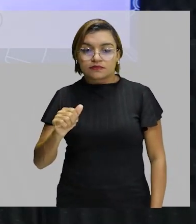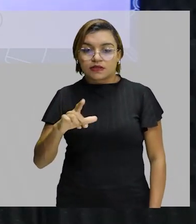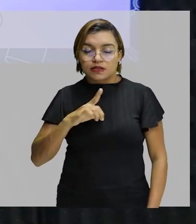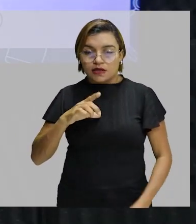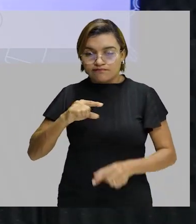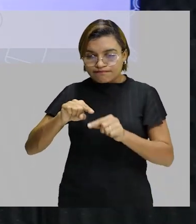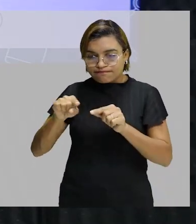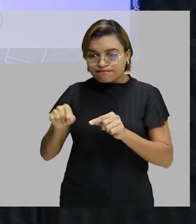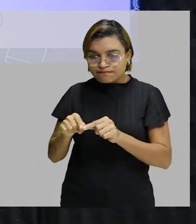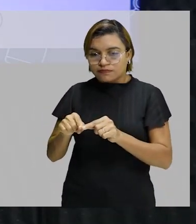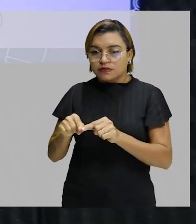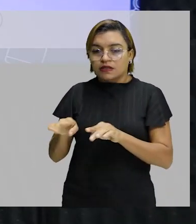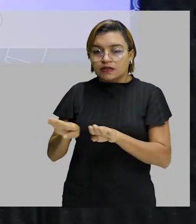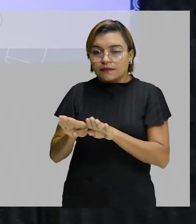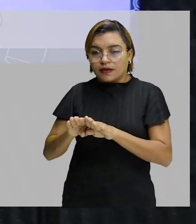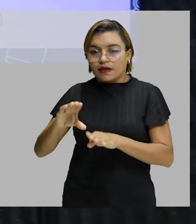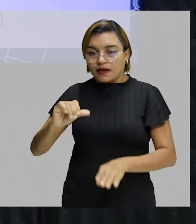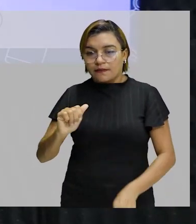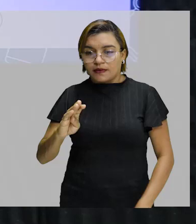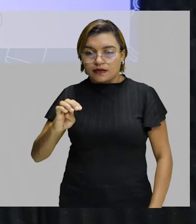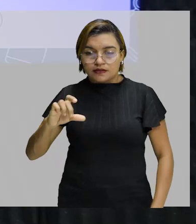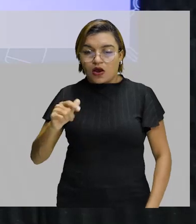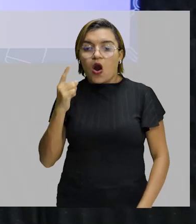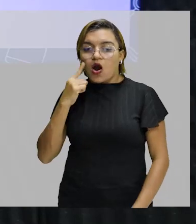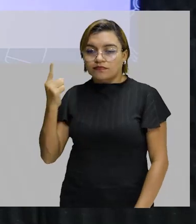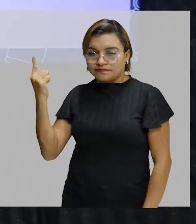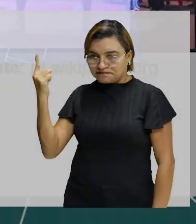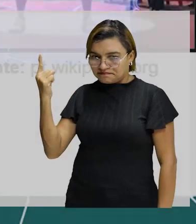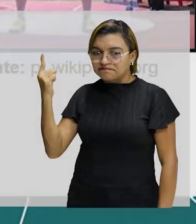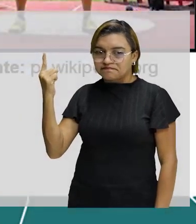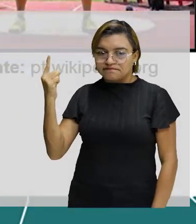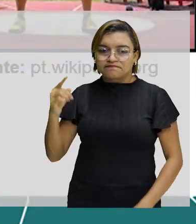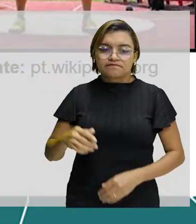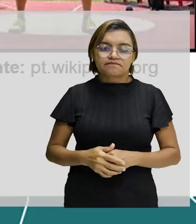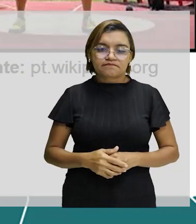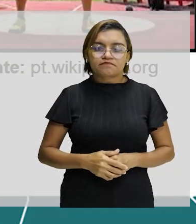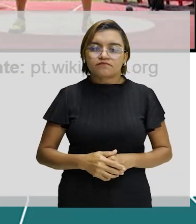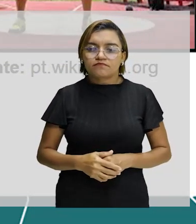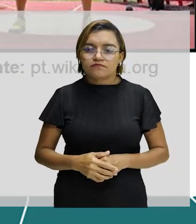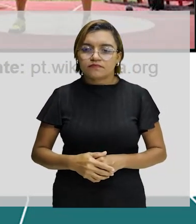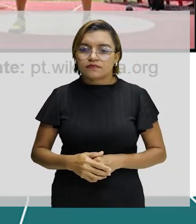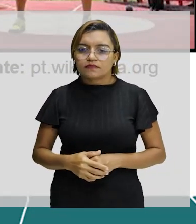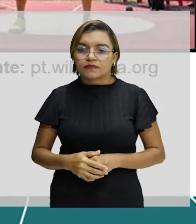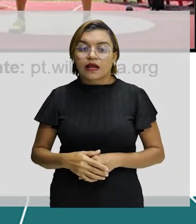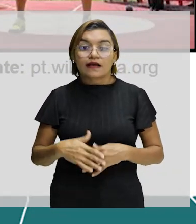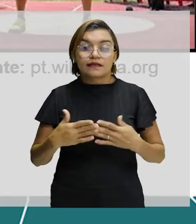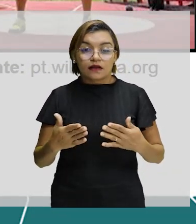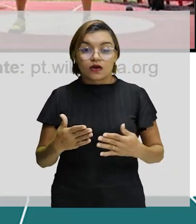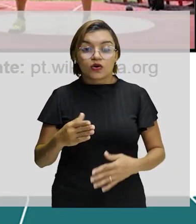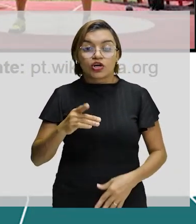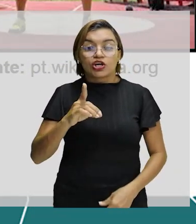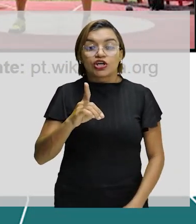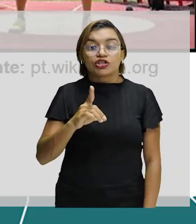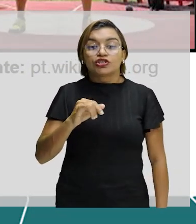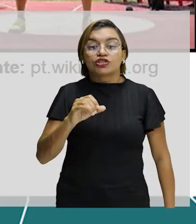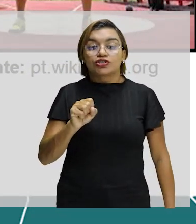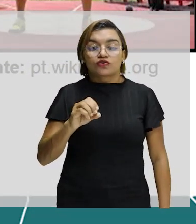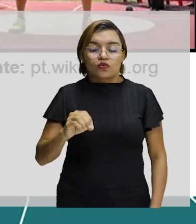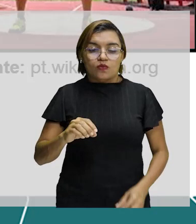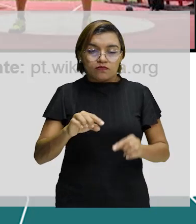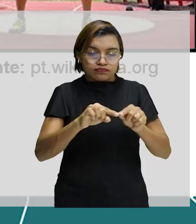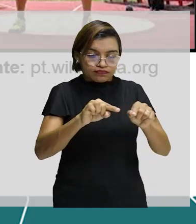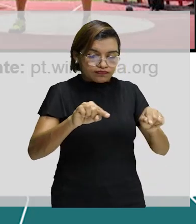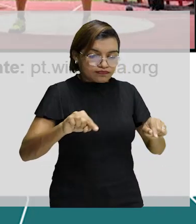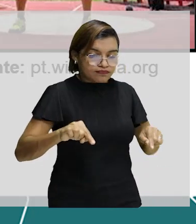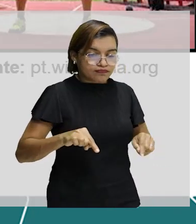Essas são as partes que compõem o martelo. E o arremesso de disco, a área é um pouquinho maior, falei